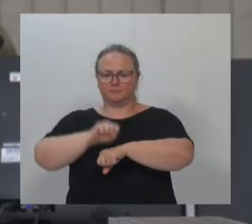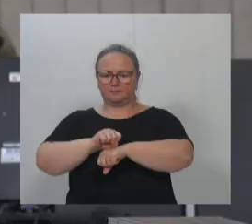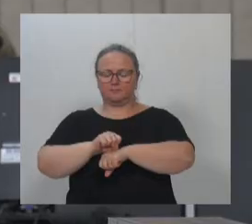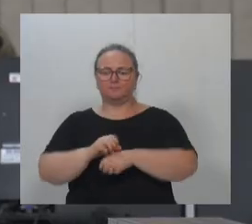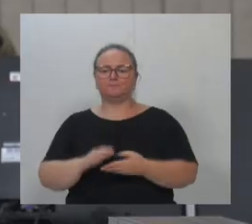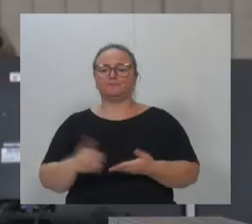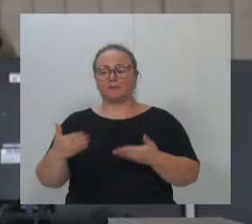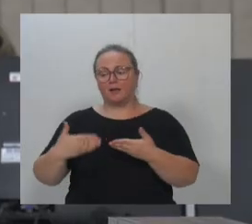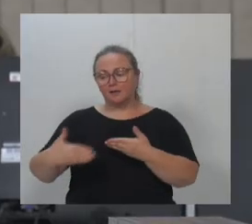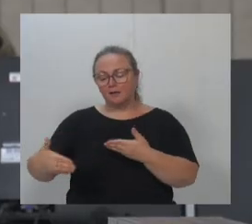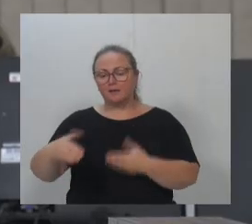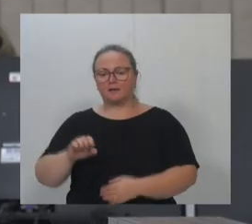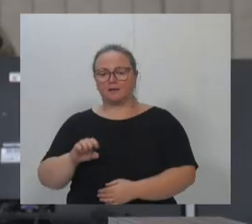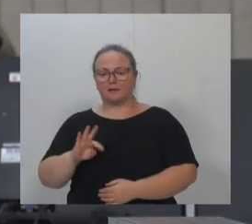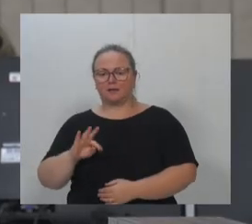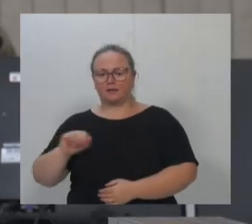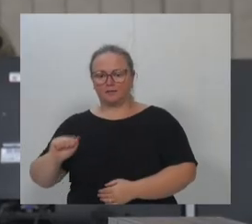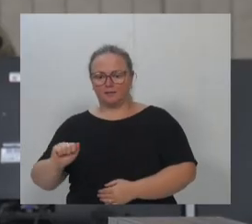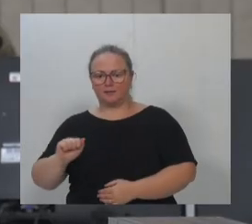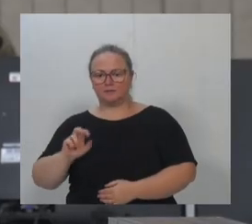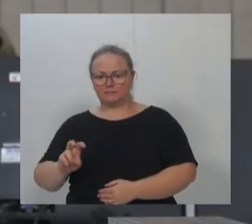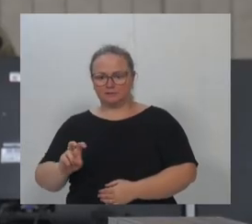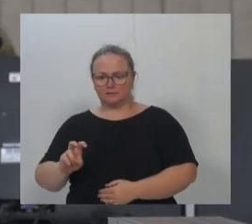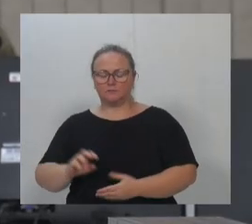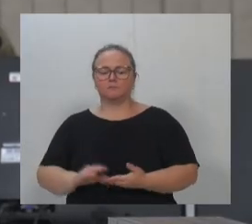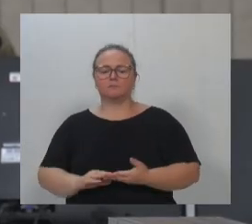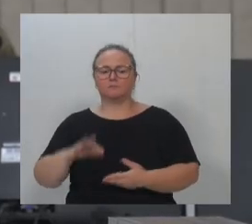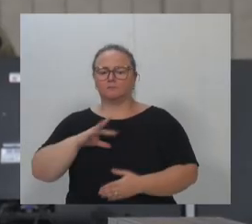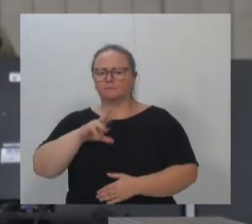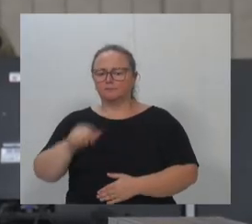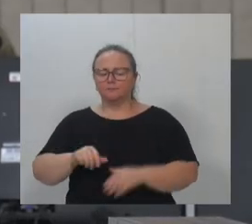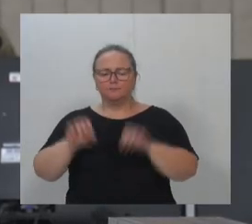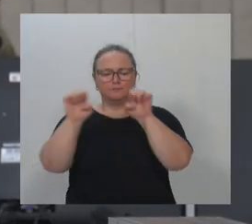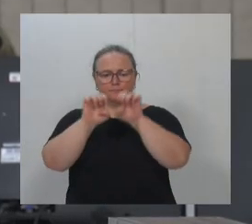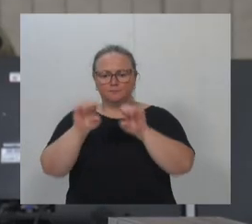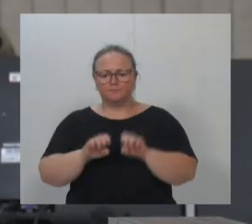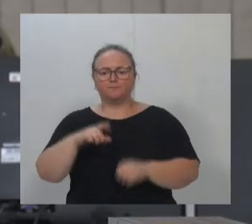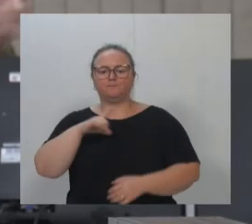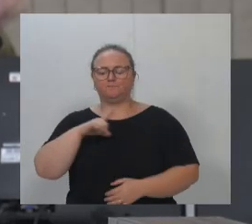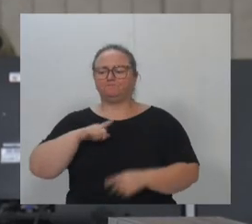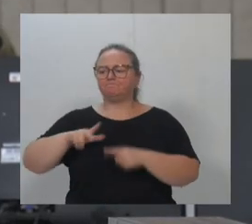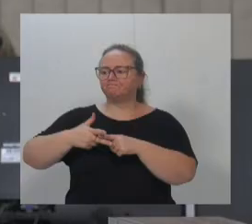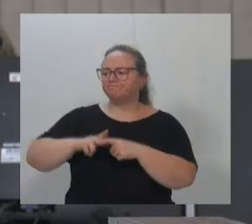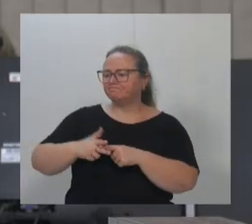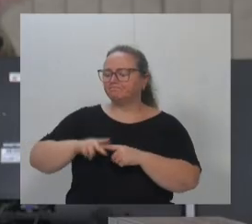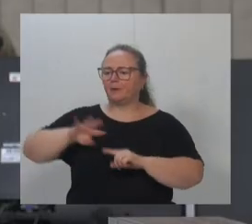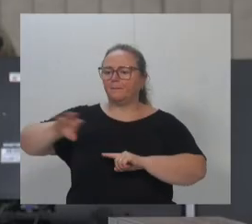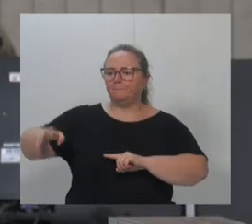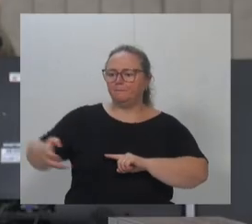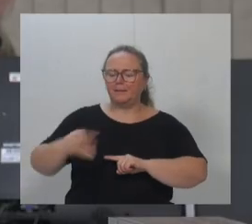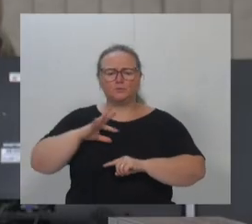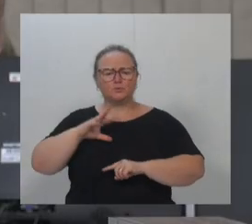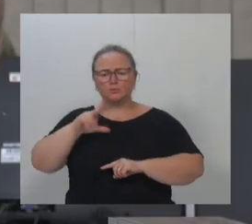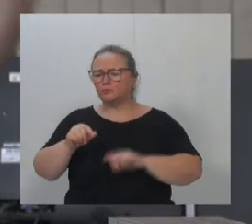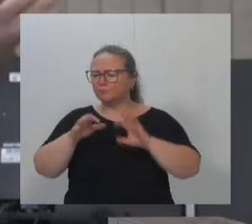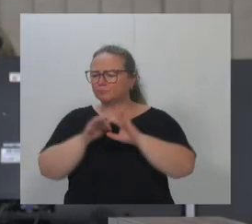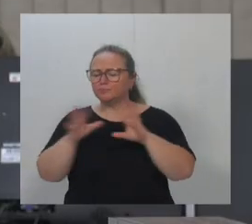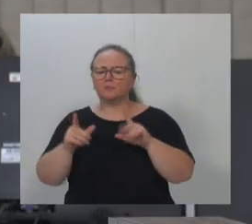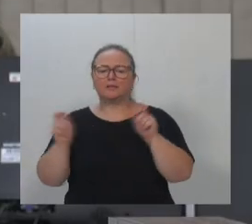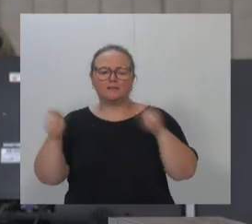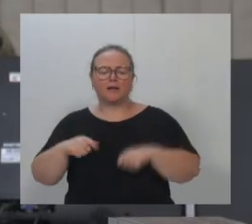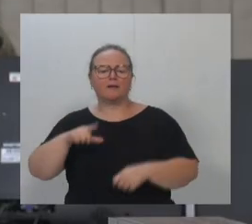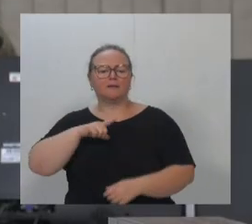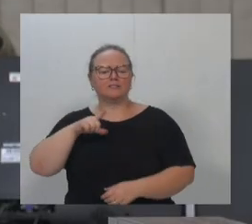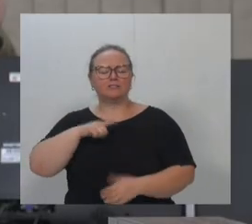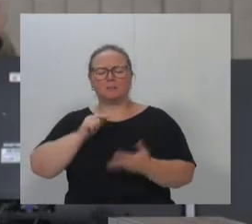a ETA 5, toda a estrutura que a prefeitura tinha. Tinha mecânico, tinha maquinário, tinha tudo à disposição, tinha trator,